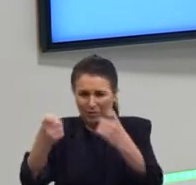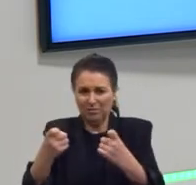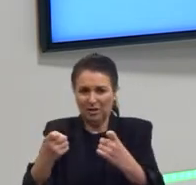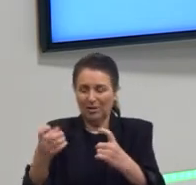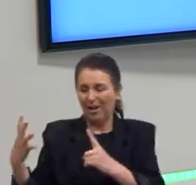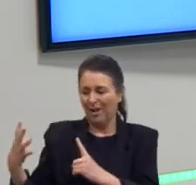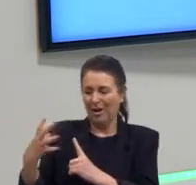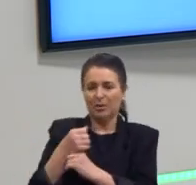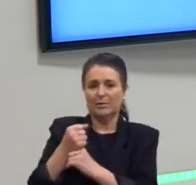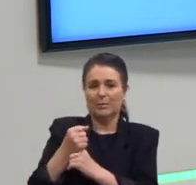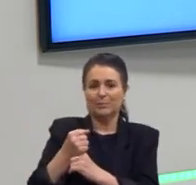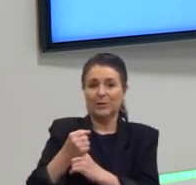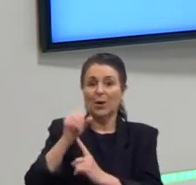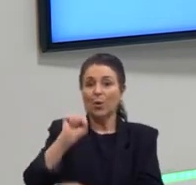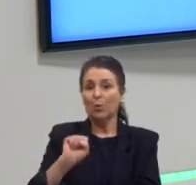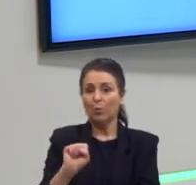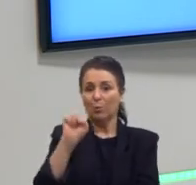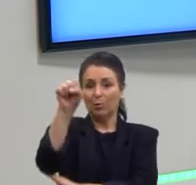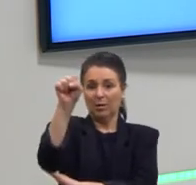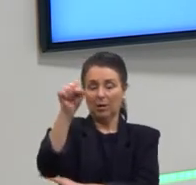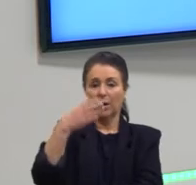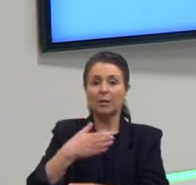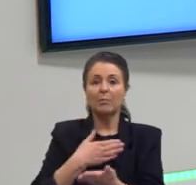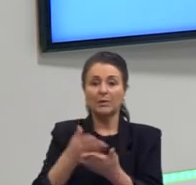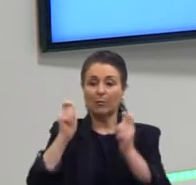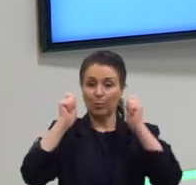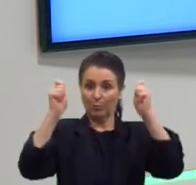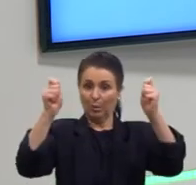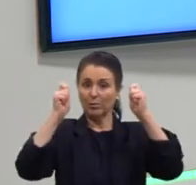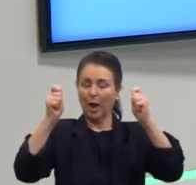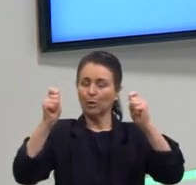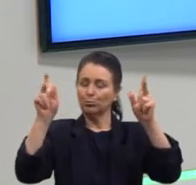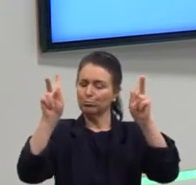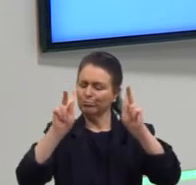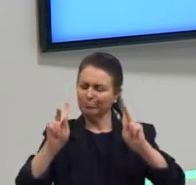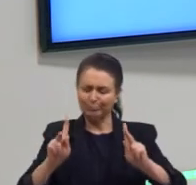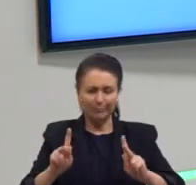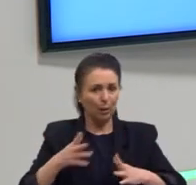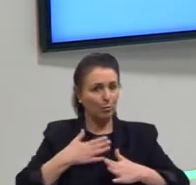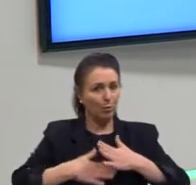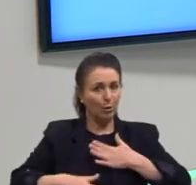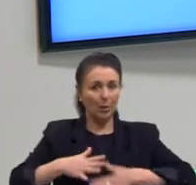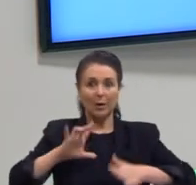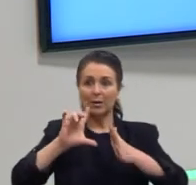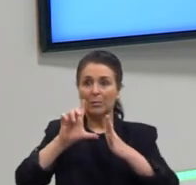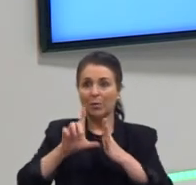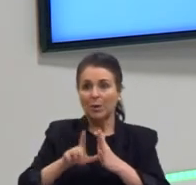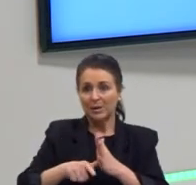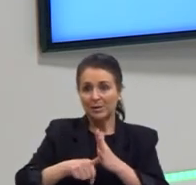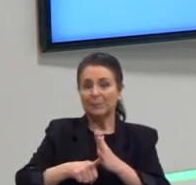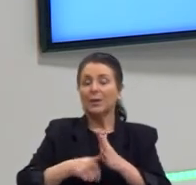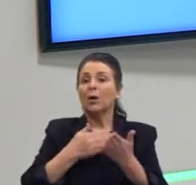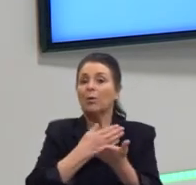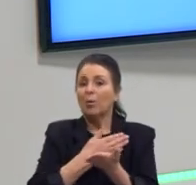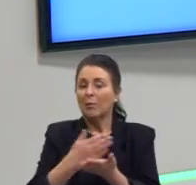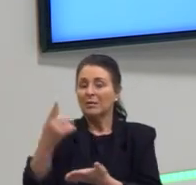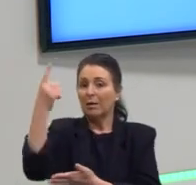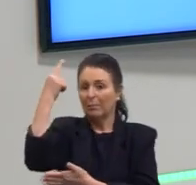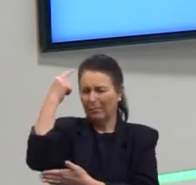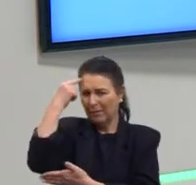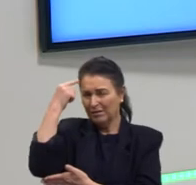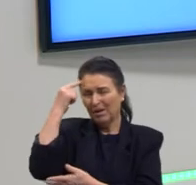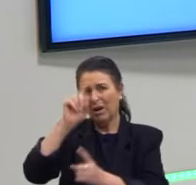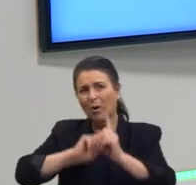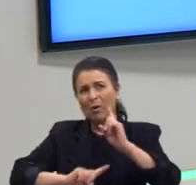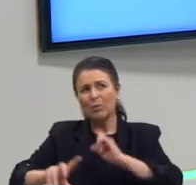O Mandela participava em grande parte no início de protestos pacíficos, depois o CNA começa a pensar em algumas